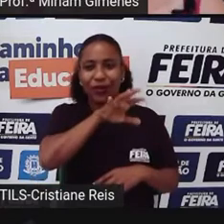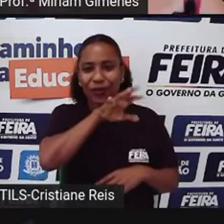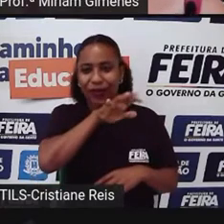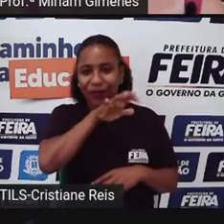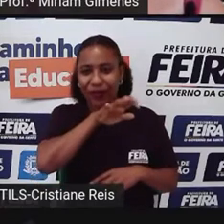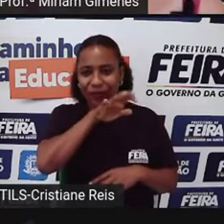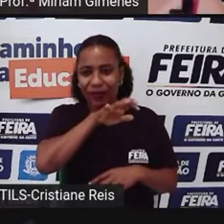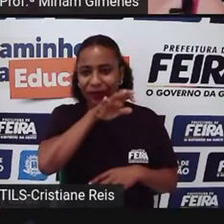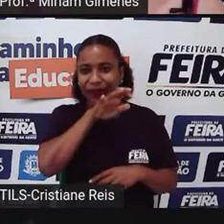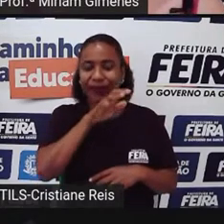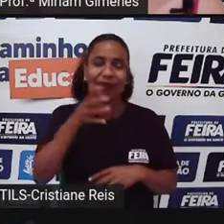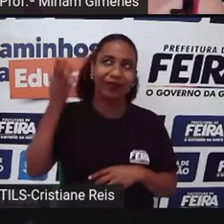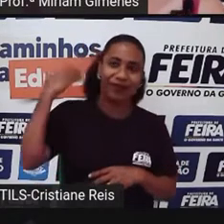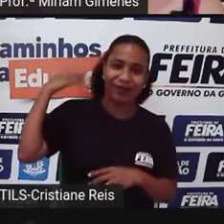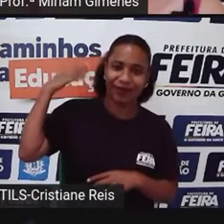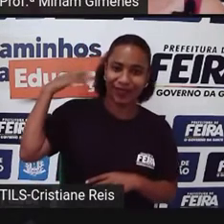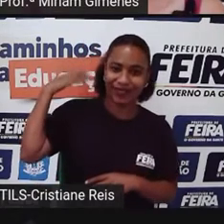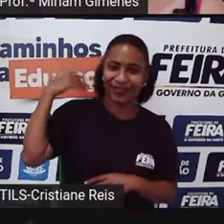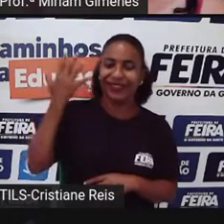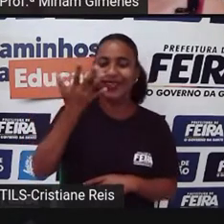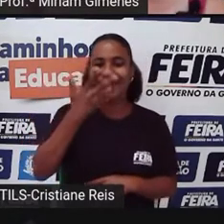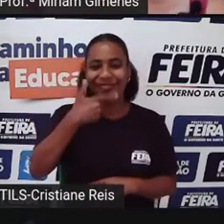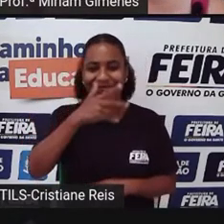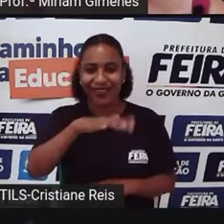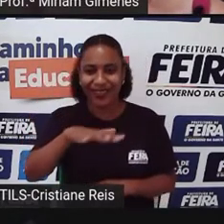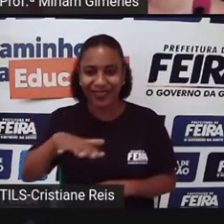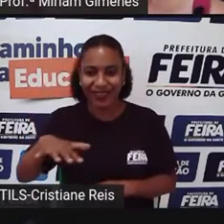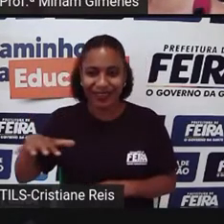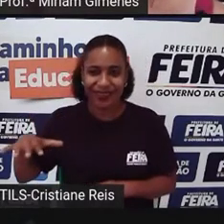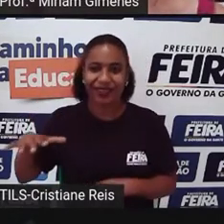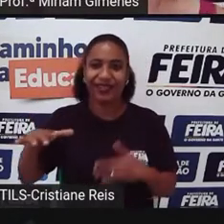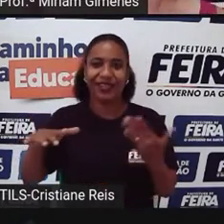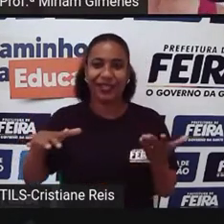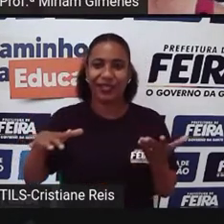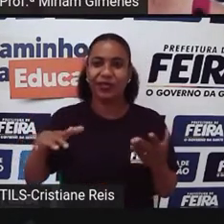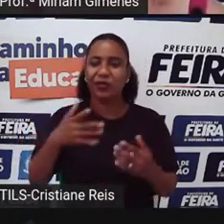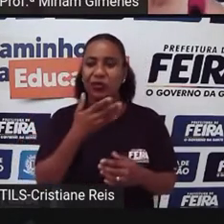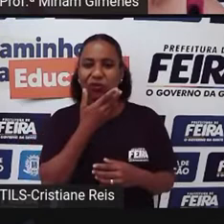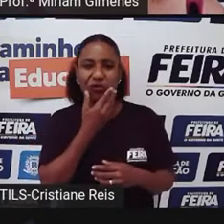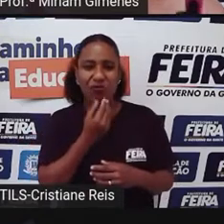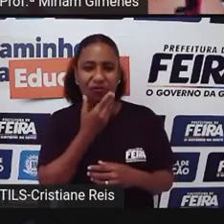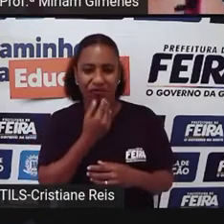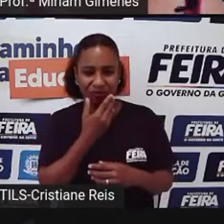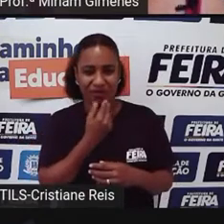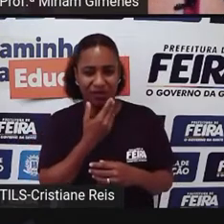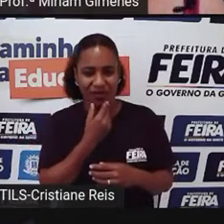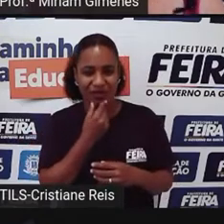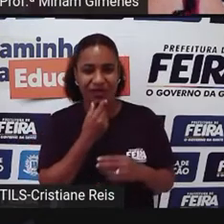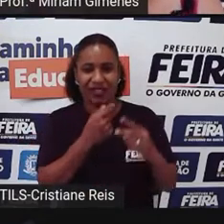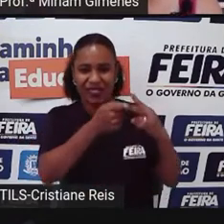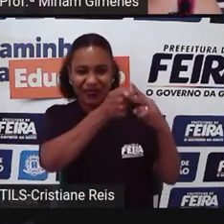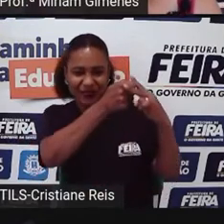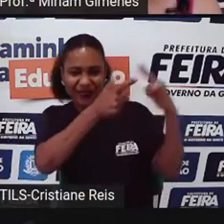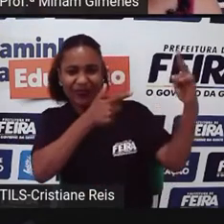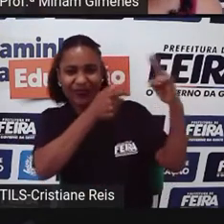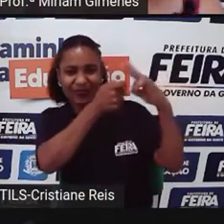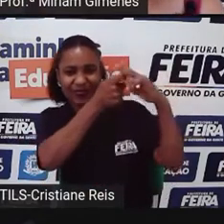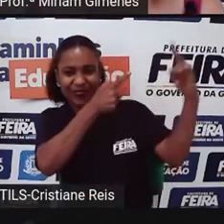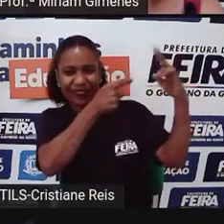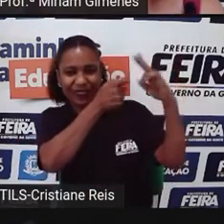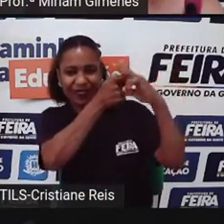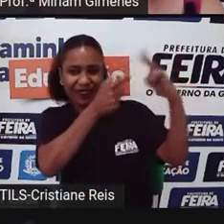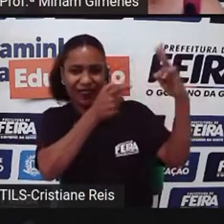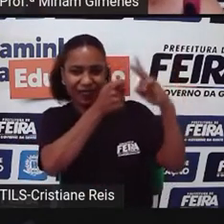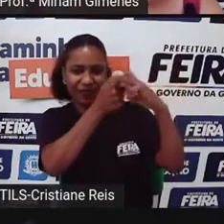Quando eu era criança Os meninos, eles Matavam passarinhos Com estilingue E ficava eu e minha mãe Tentando